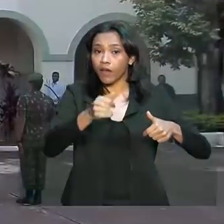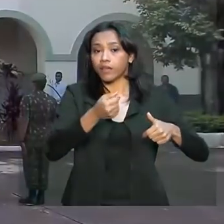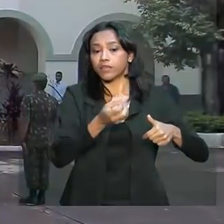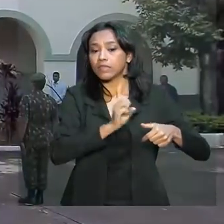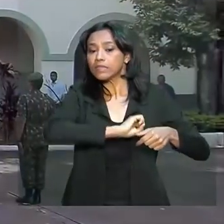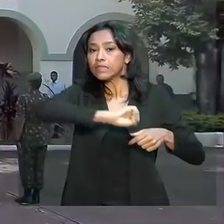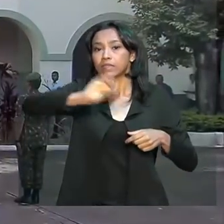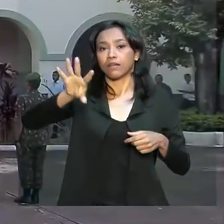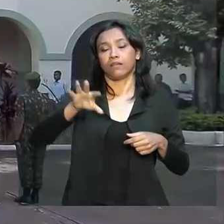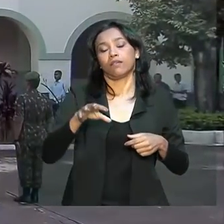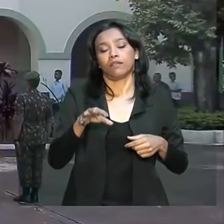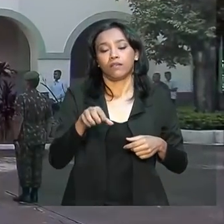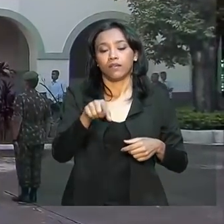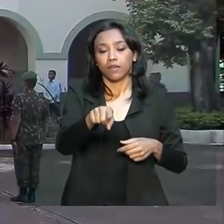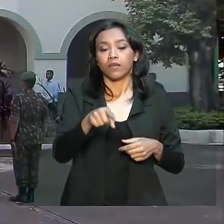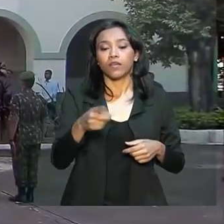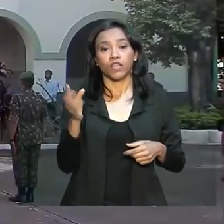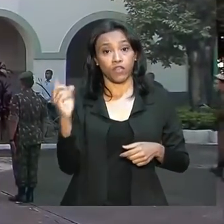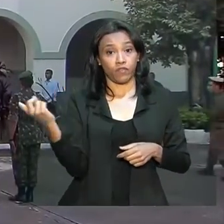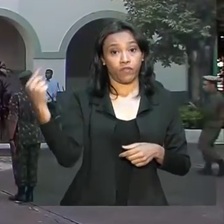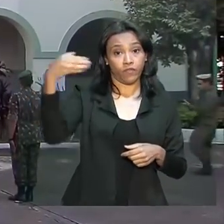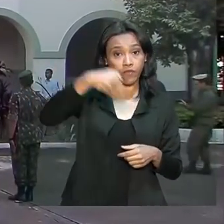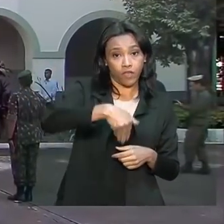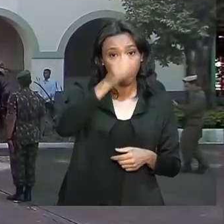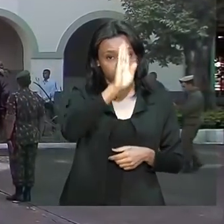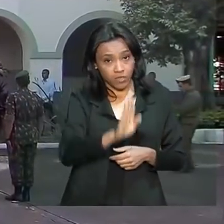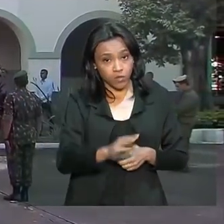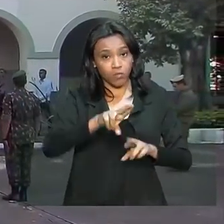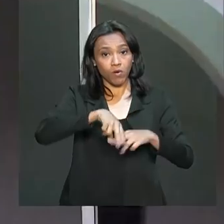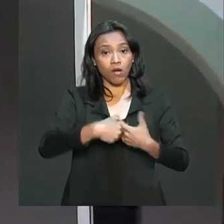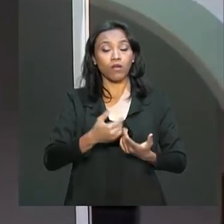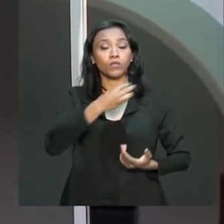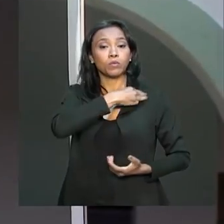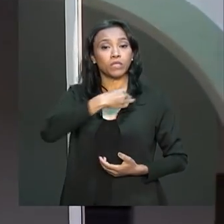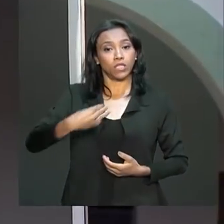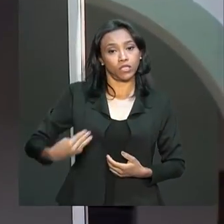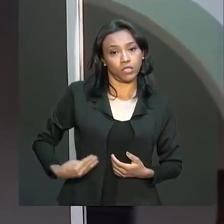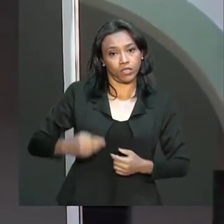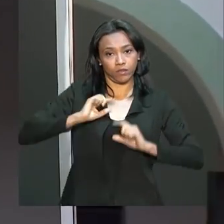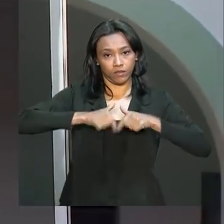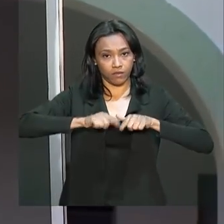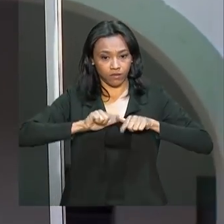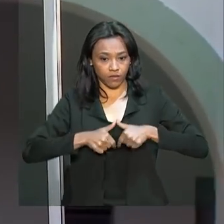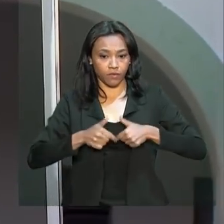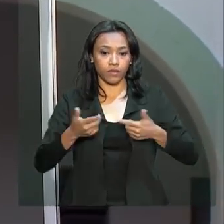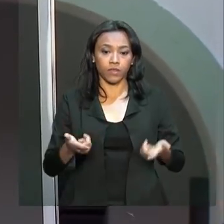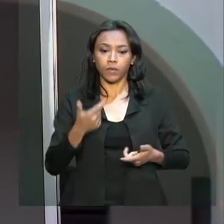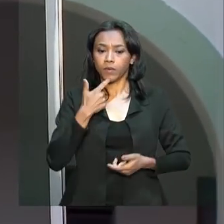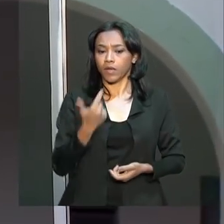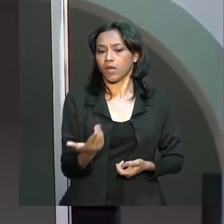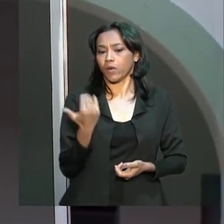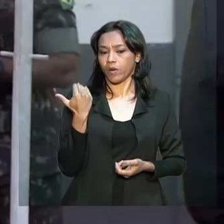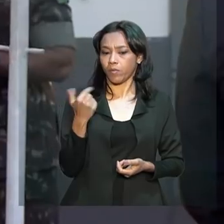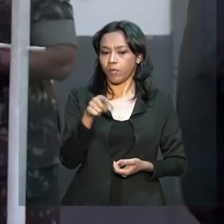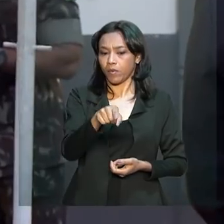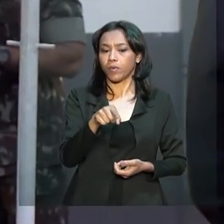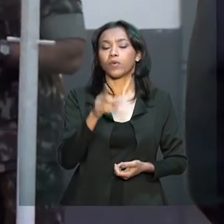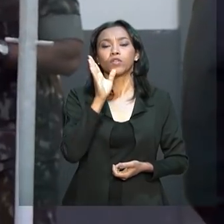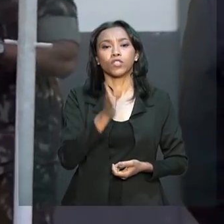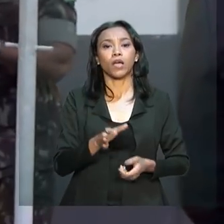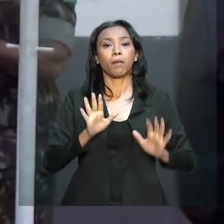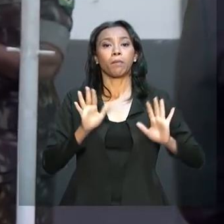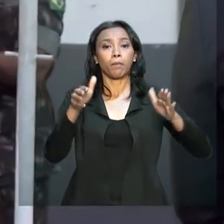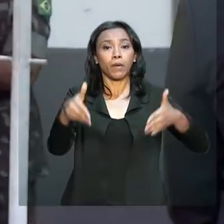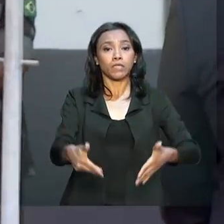elas que vieram por ordem do primeiro-ministro de Israel, Benjamin Netanyahu. Agora há pouco, as tropas participaram de